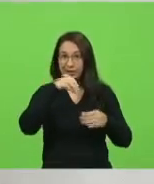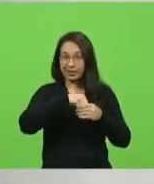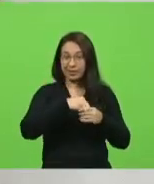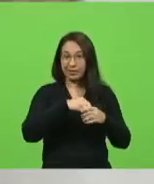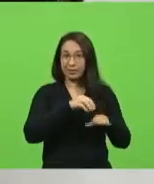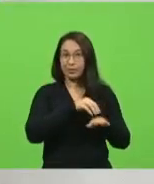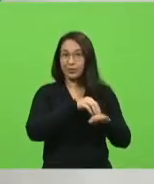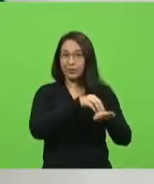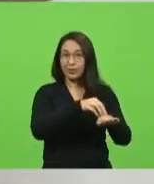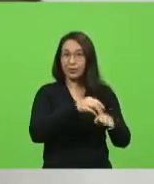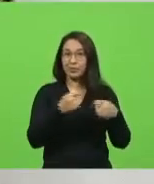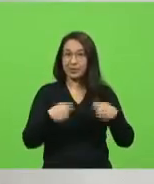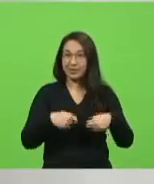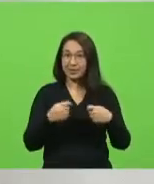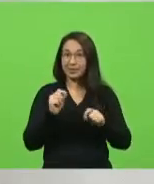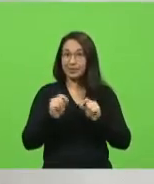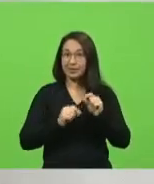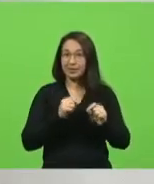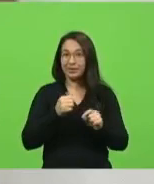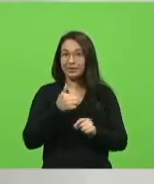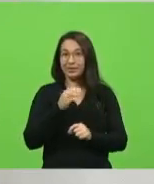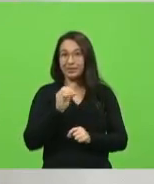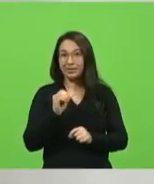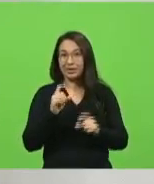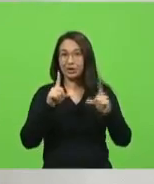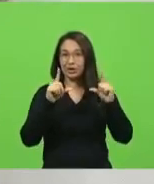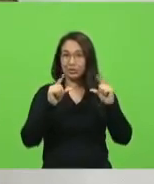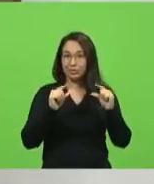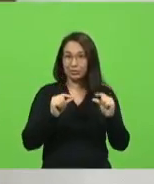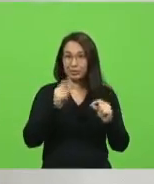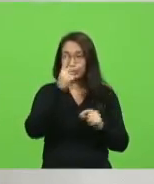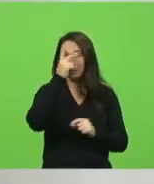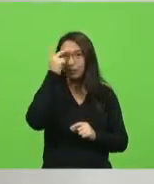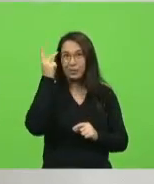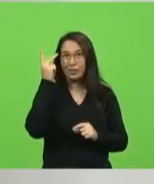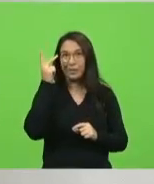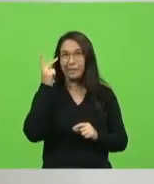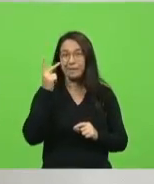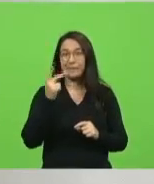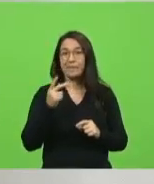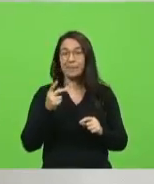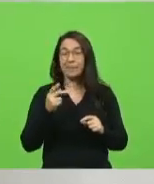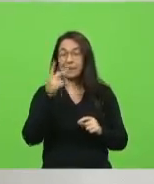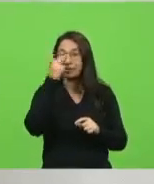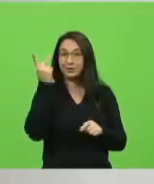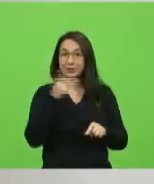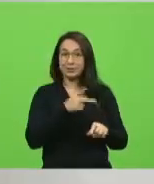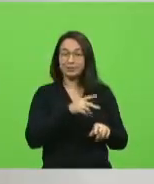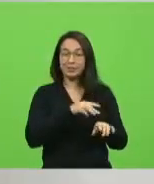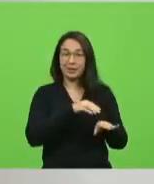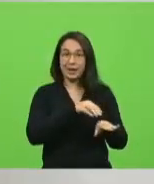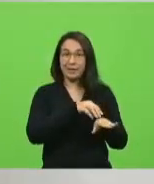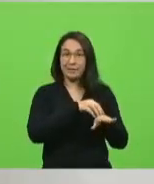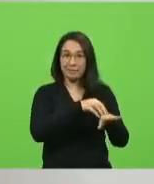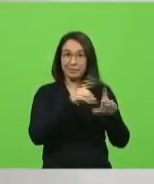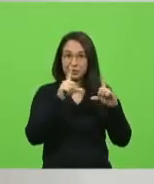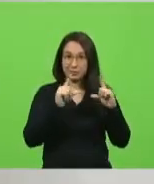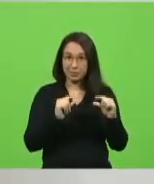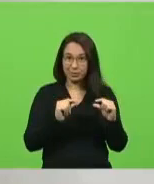Dez. E cada vez que eu for diminuindo a quantidade de pessoas dentro, com a quantidade de ônibus, vai aumentando a quantidade de passageiros.